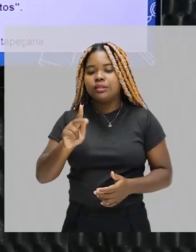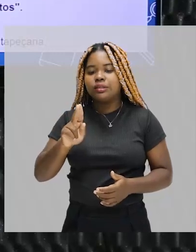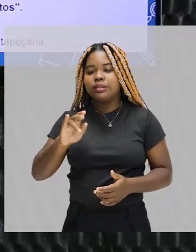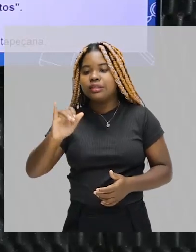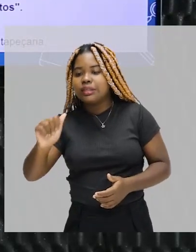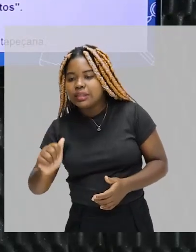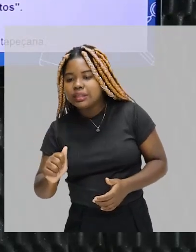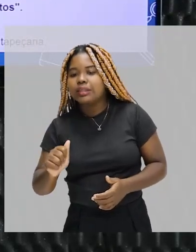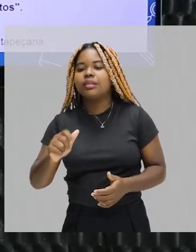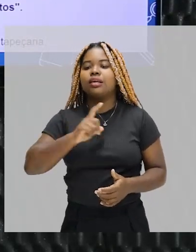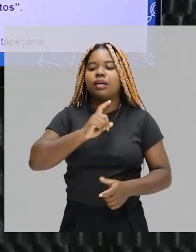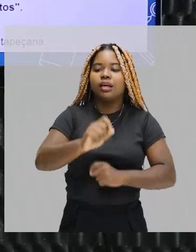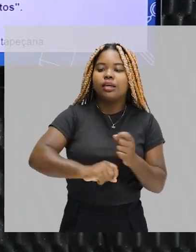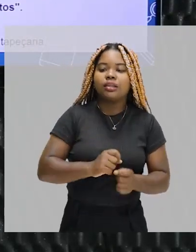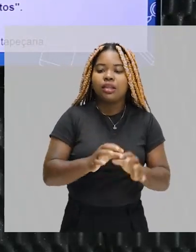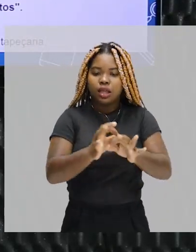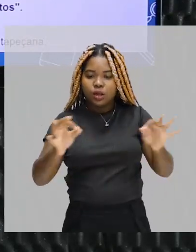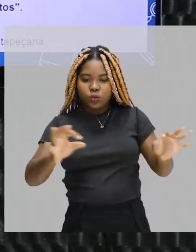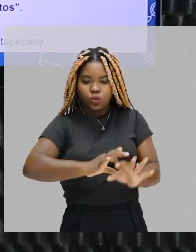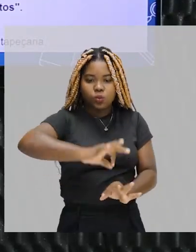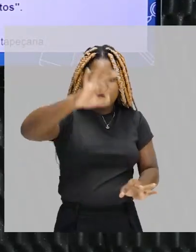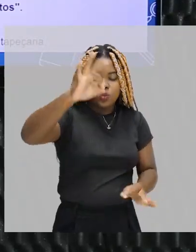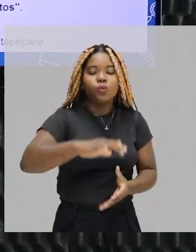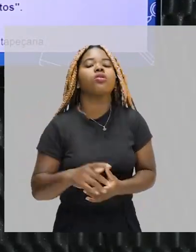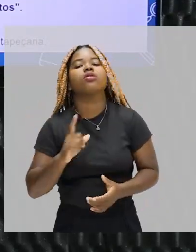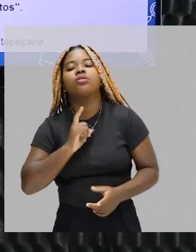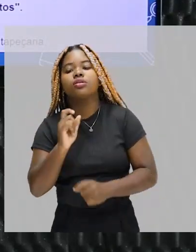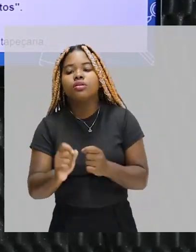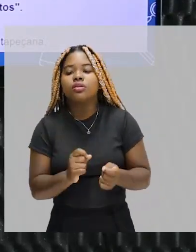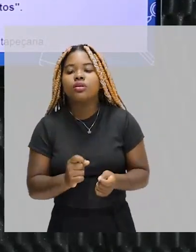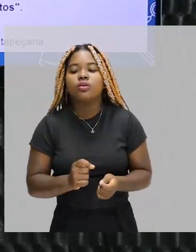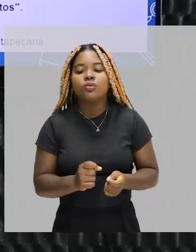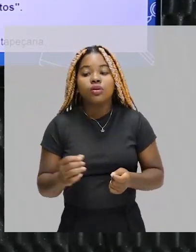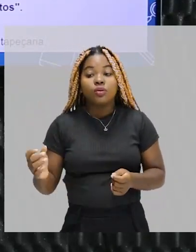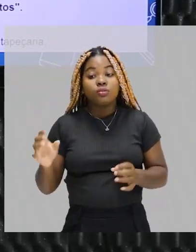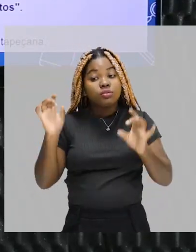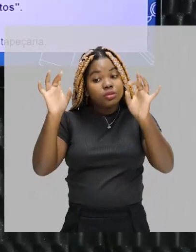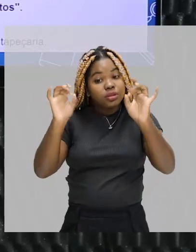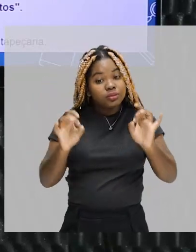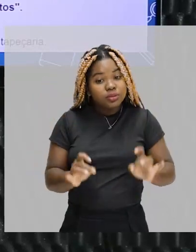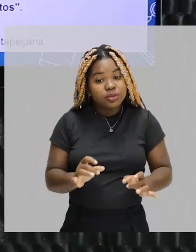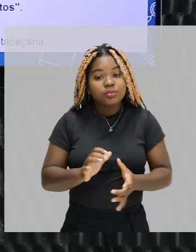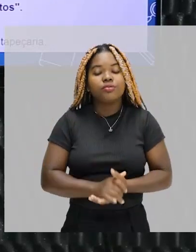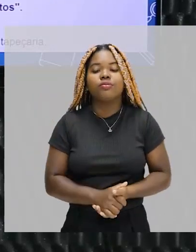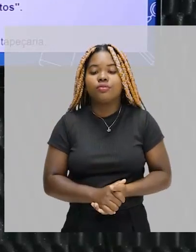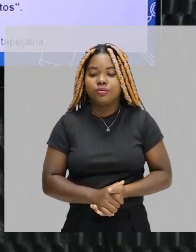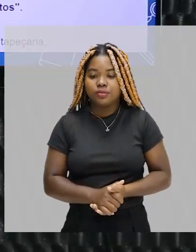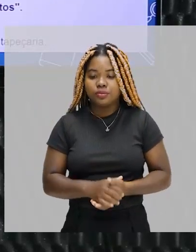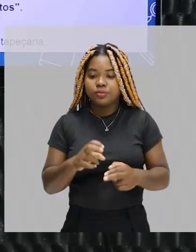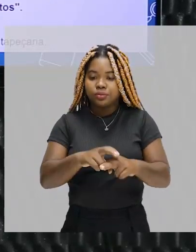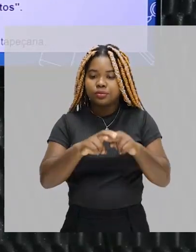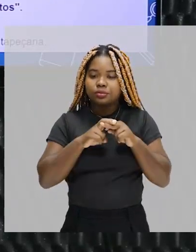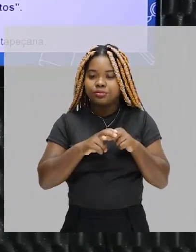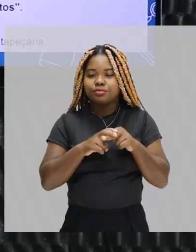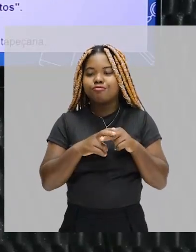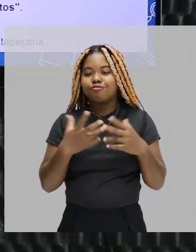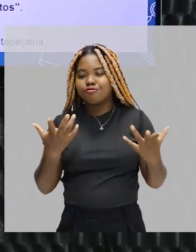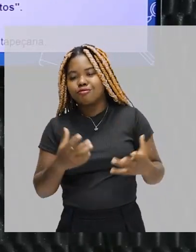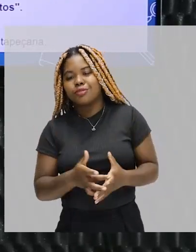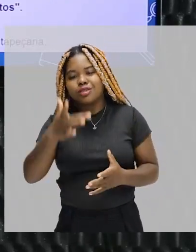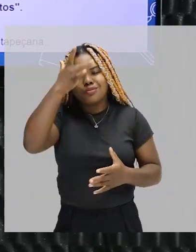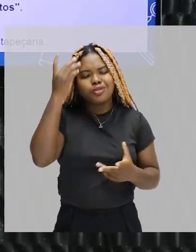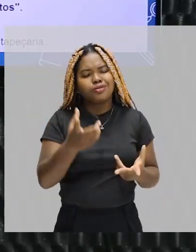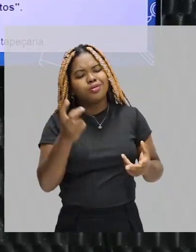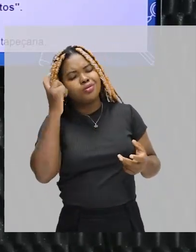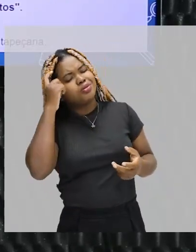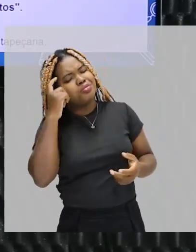e comprimento. Existe um fator industrial na tapeçaria. Por causa disso, é que muita gente não considera a tapeçaria como arte, e